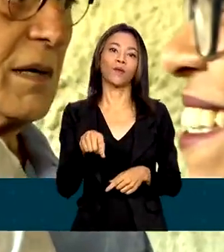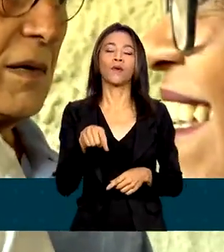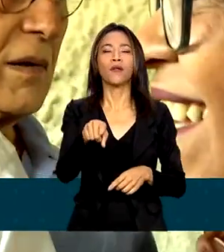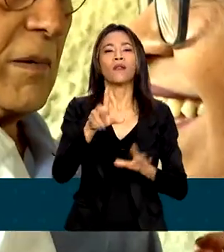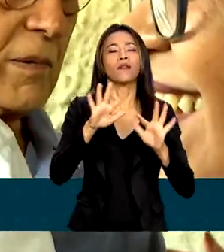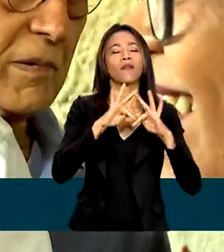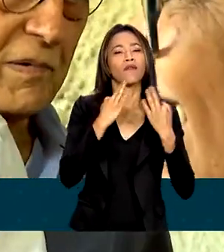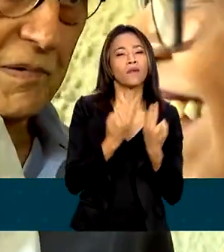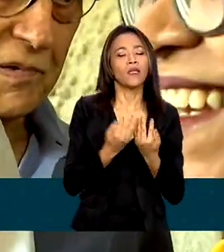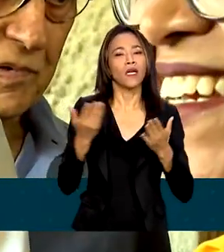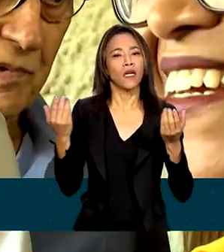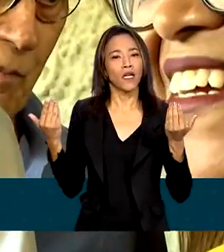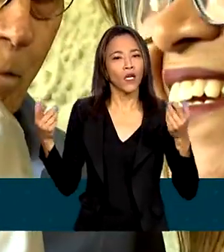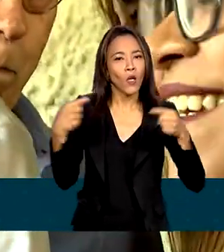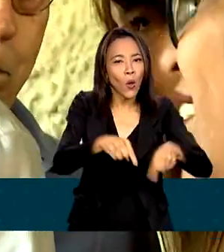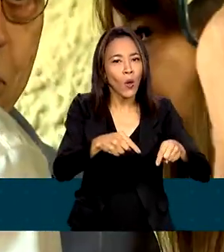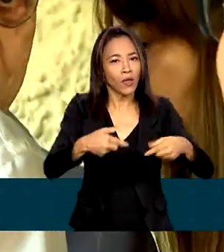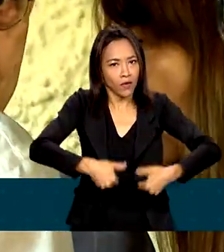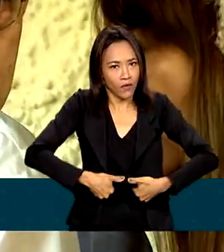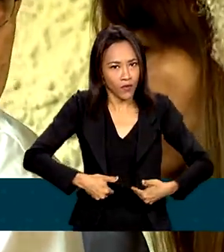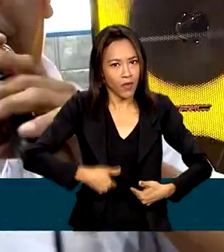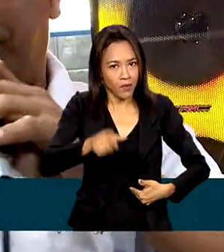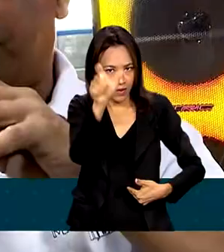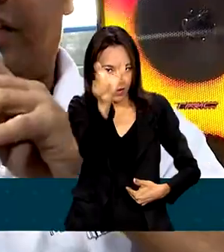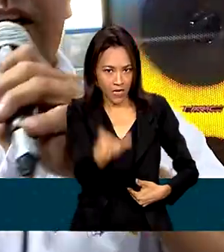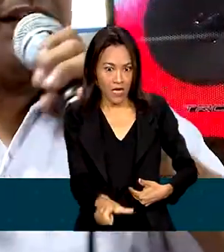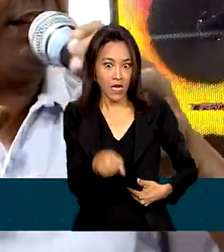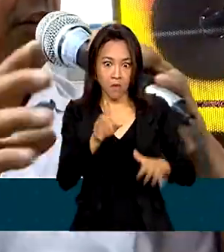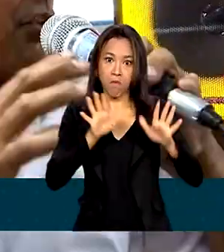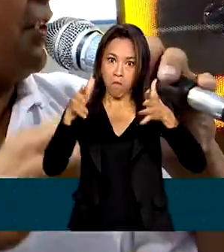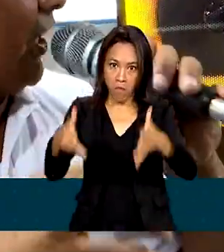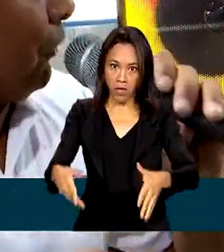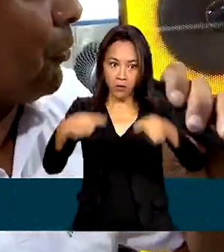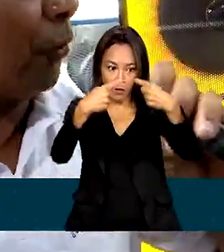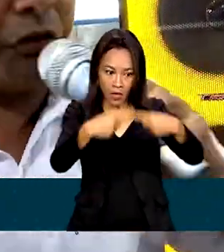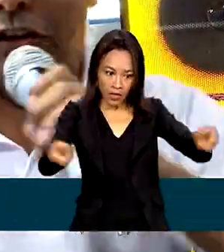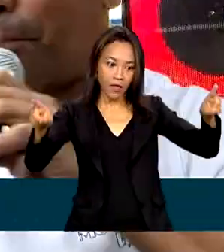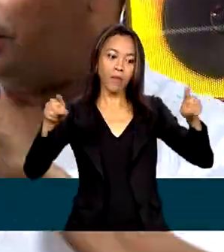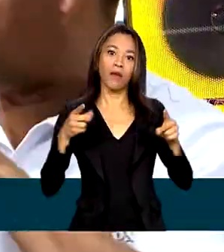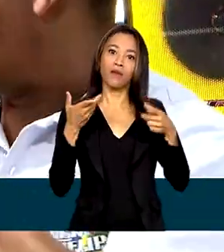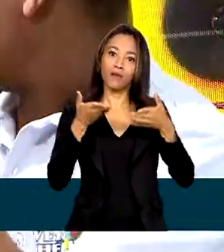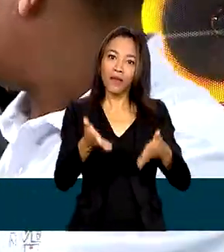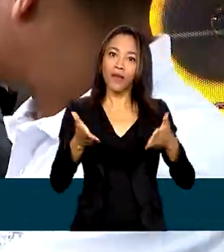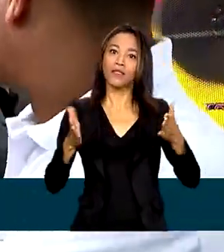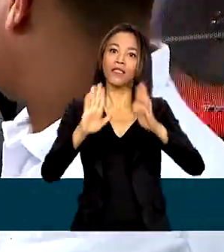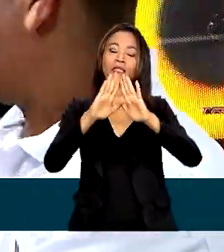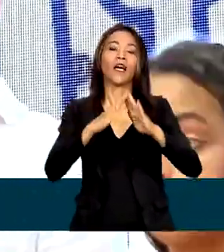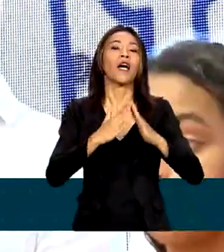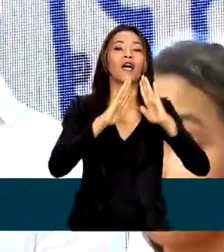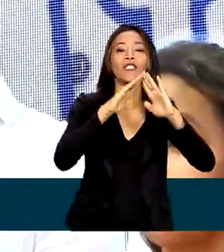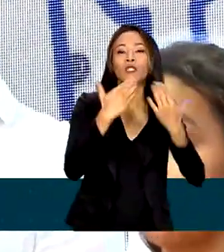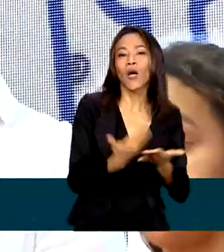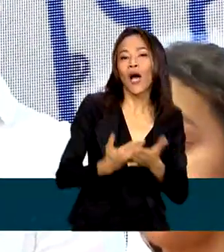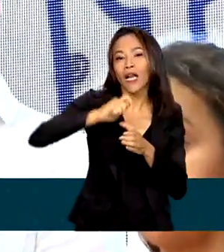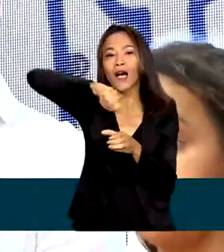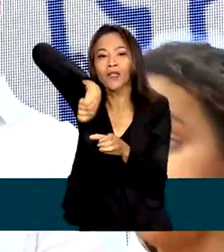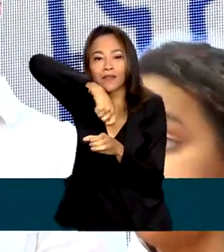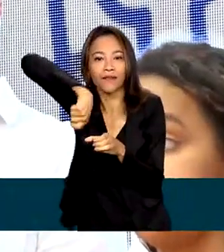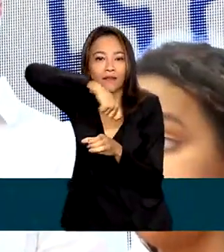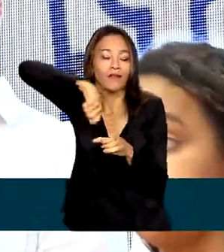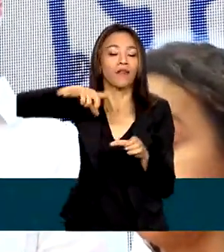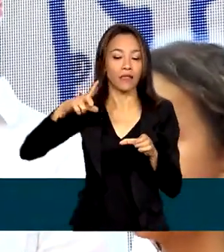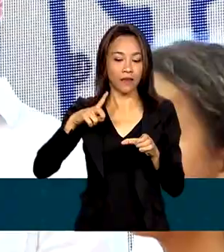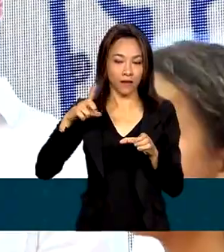Família e Combate à Fome, Wellington Dias, participou do lançamento do Cozinha Escola em Heliópolis. A iniciativa